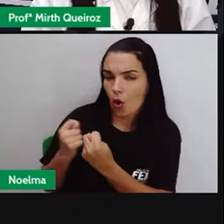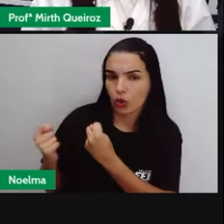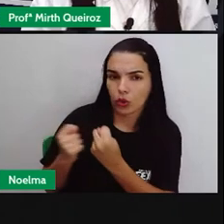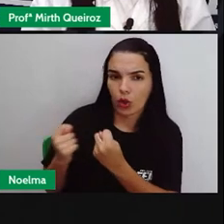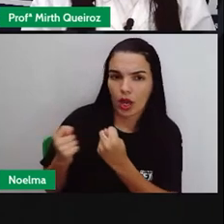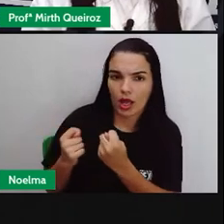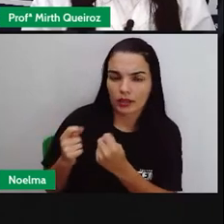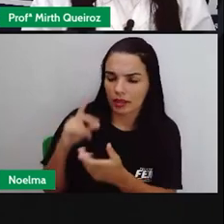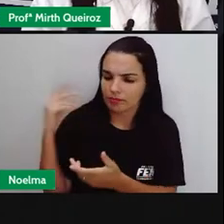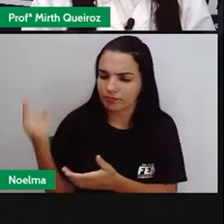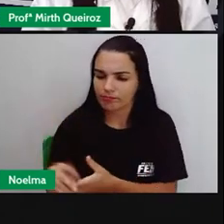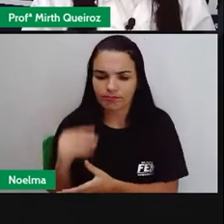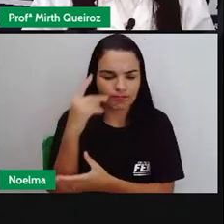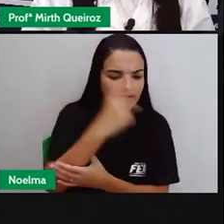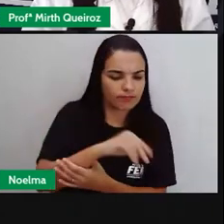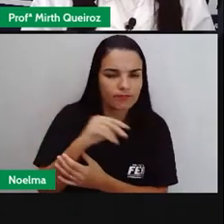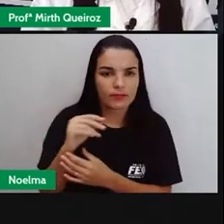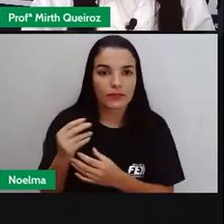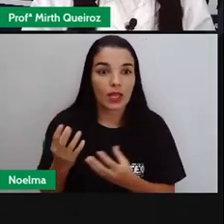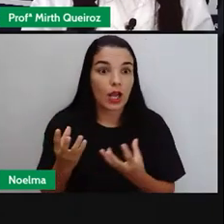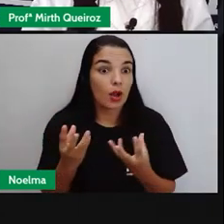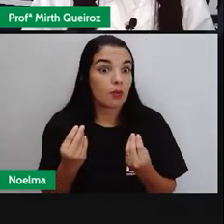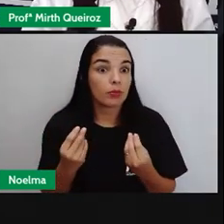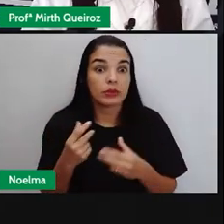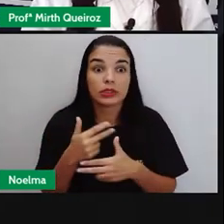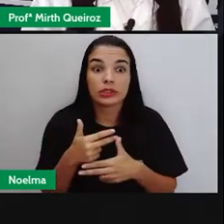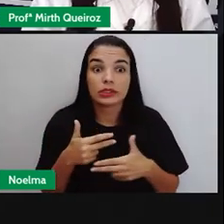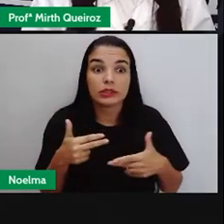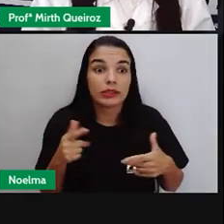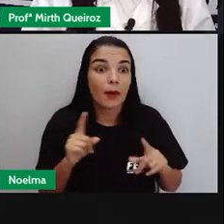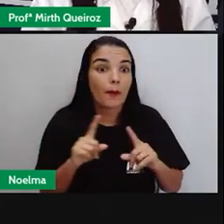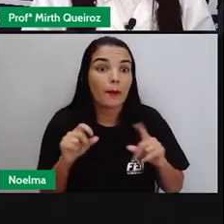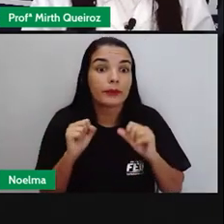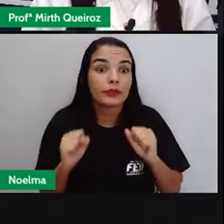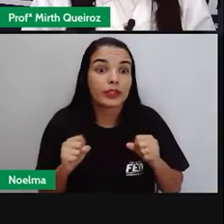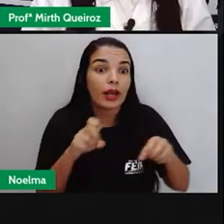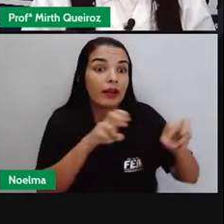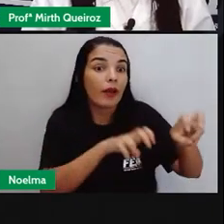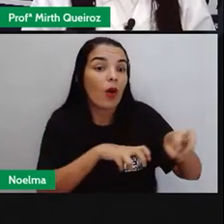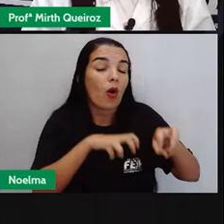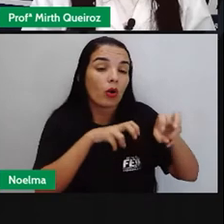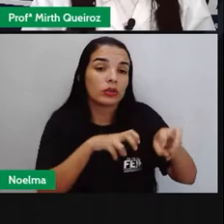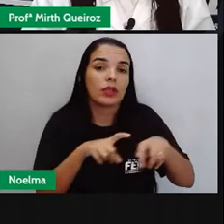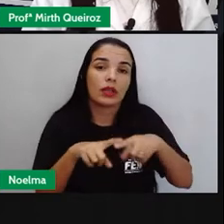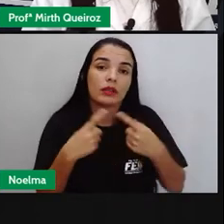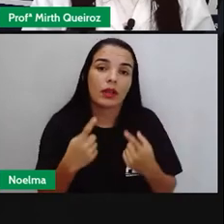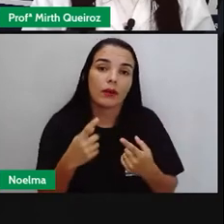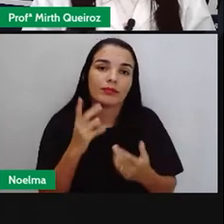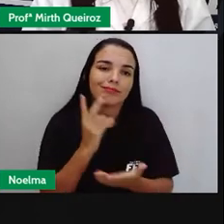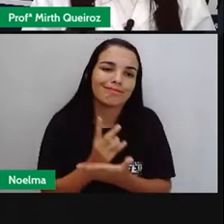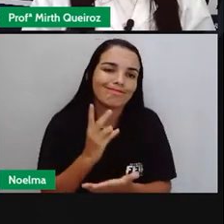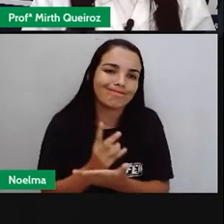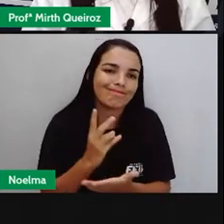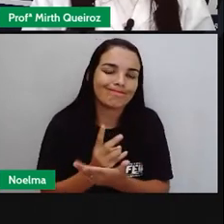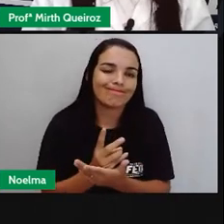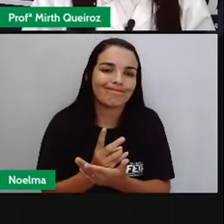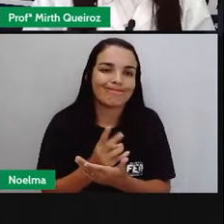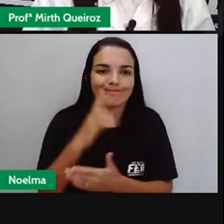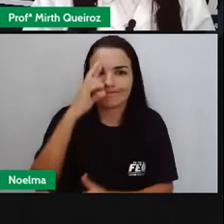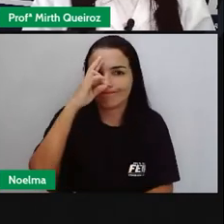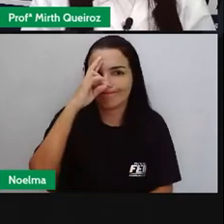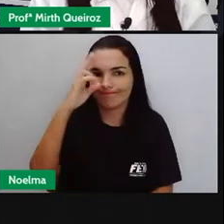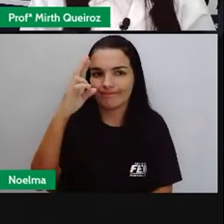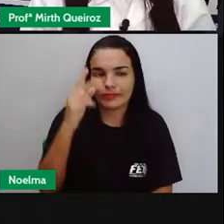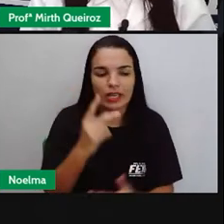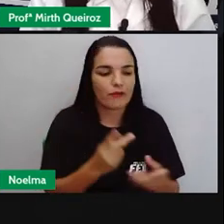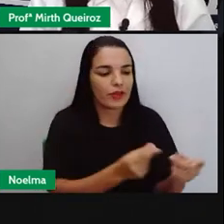maneira disciplinadora, muitas vezes nem podiam sair das fazendas. E o próprio fazendeiro era quem vendia as mercadorias, como